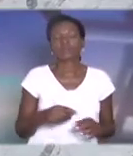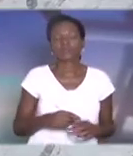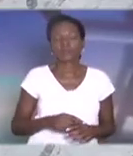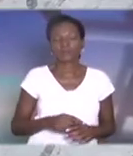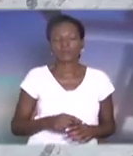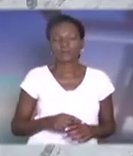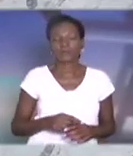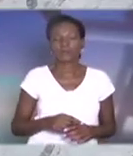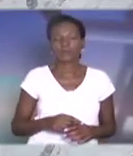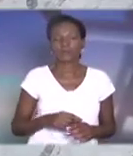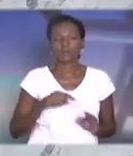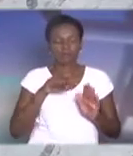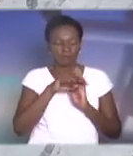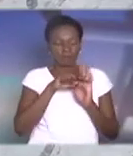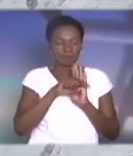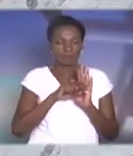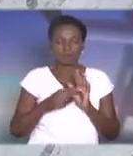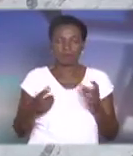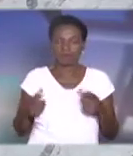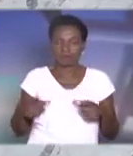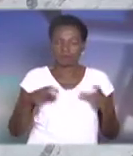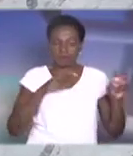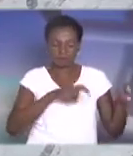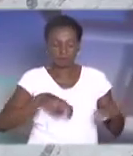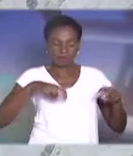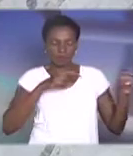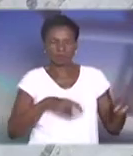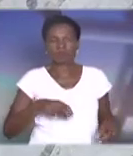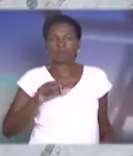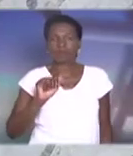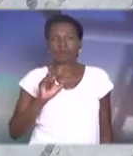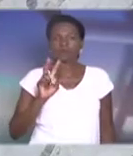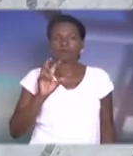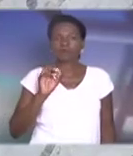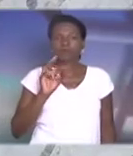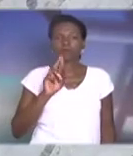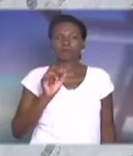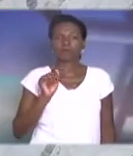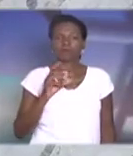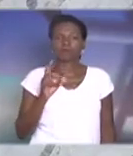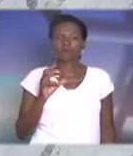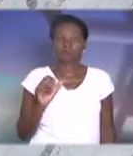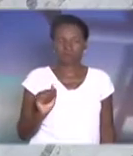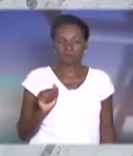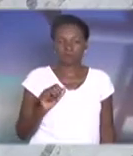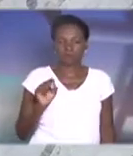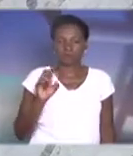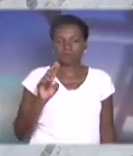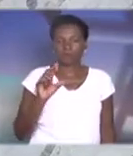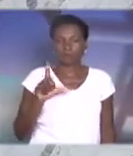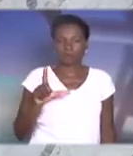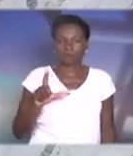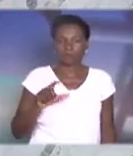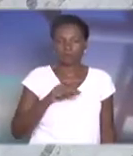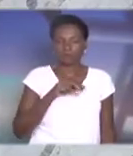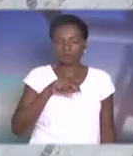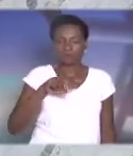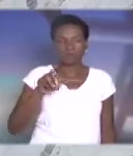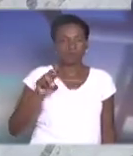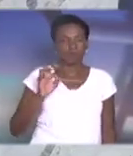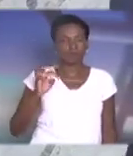numa chácara em Alvorada do Sul, norte do Paraná, foram apreendidos dessa mesma quadrilha,